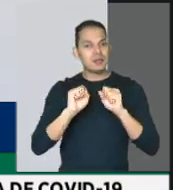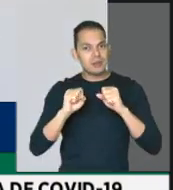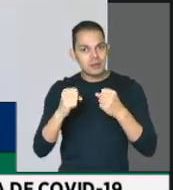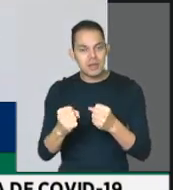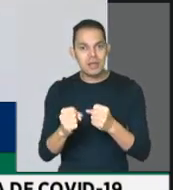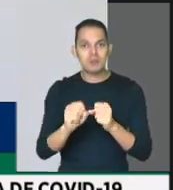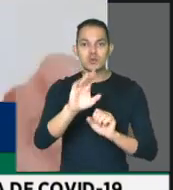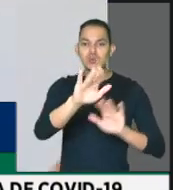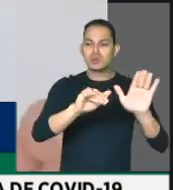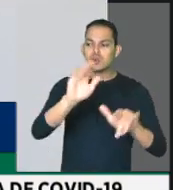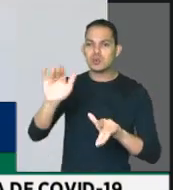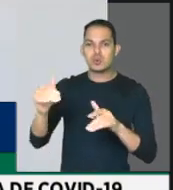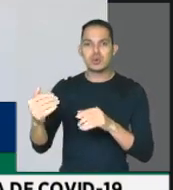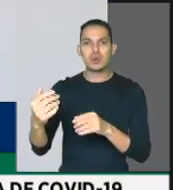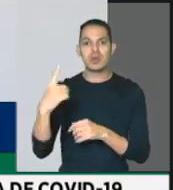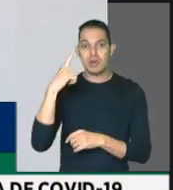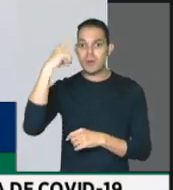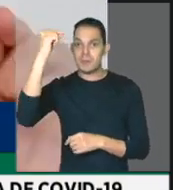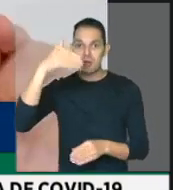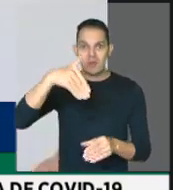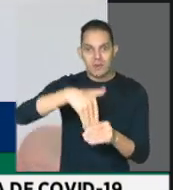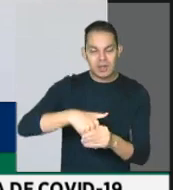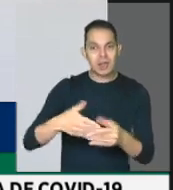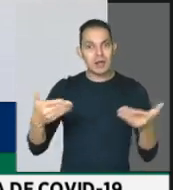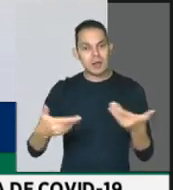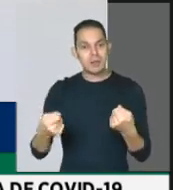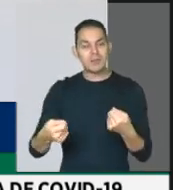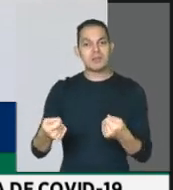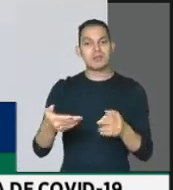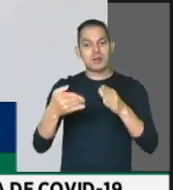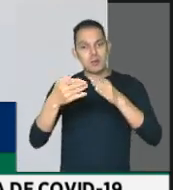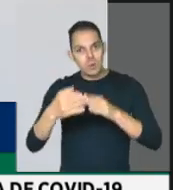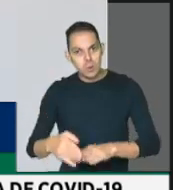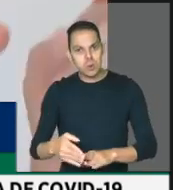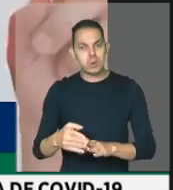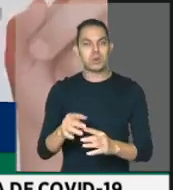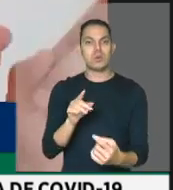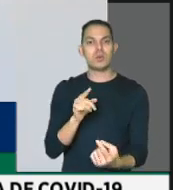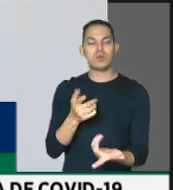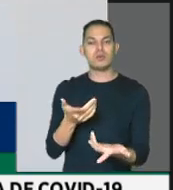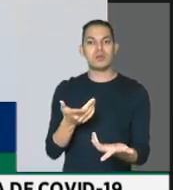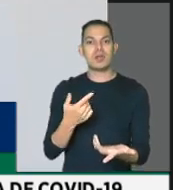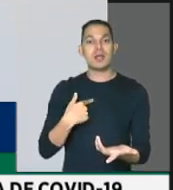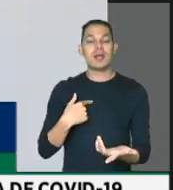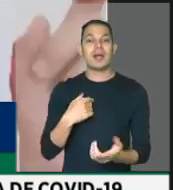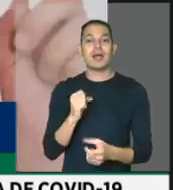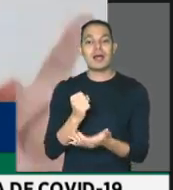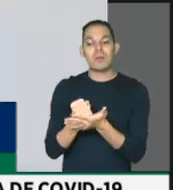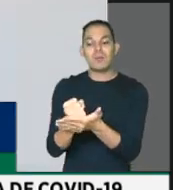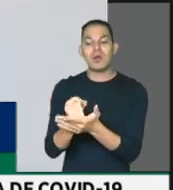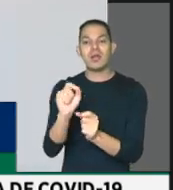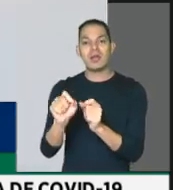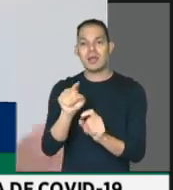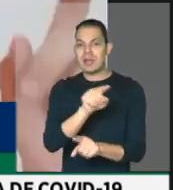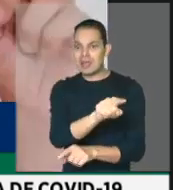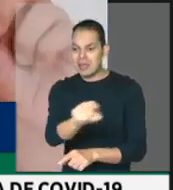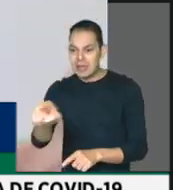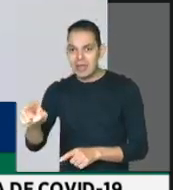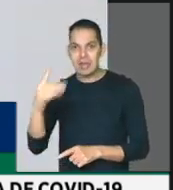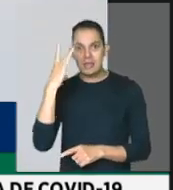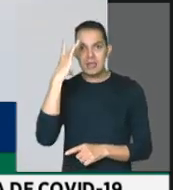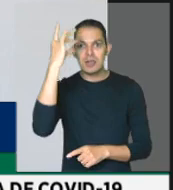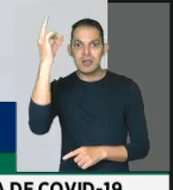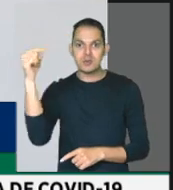voto. E agora é a hora da gente mostrar de que lado nós estamos. Se é do lado do povo que nos elegeu para